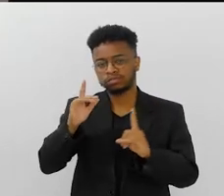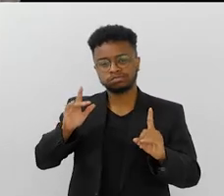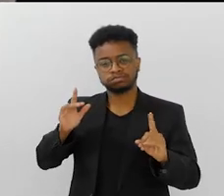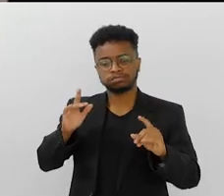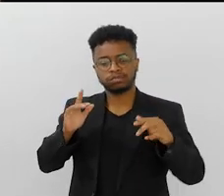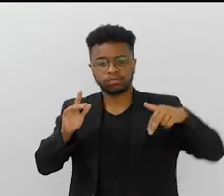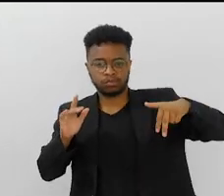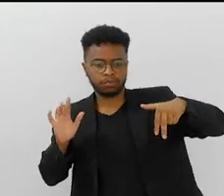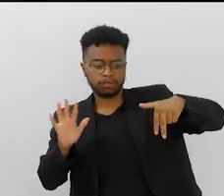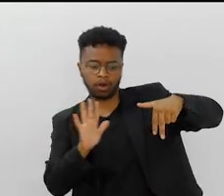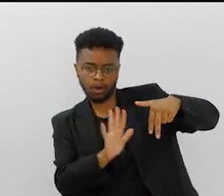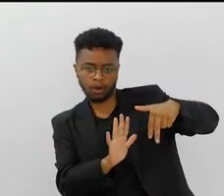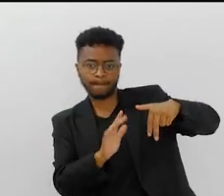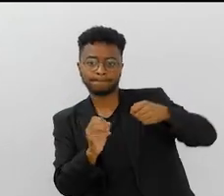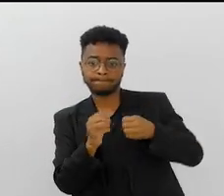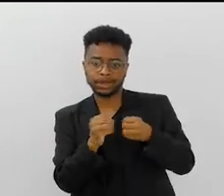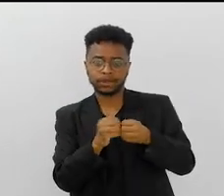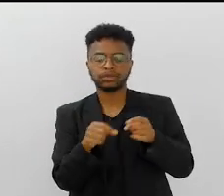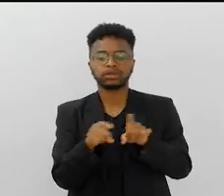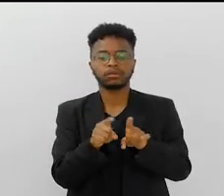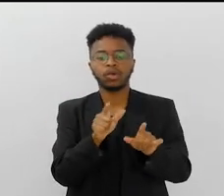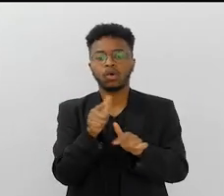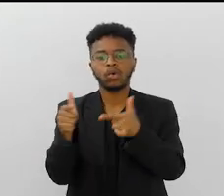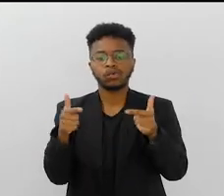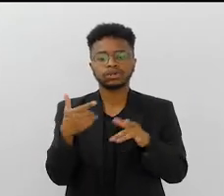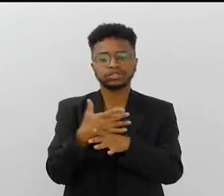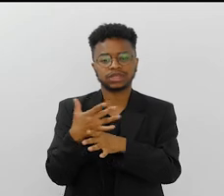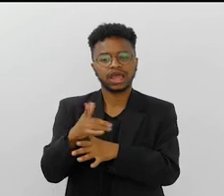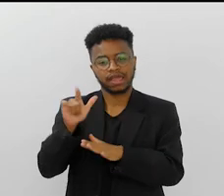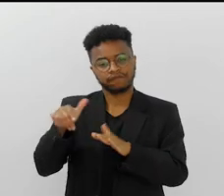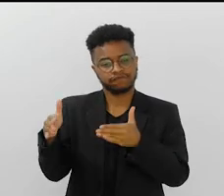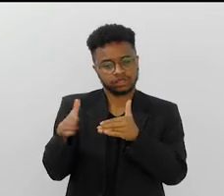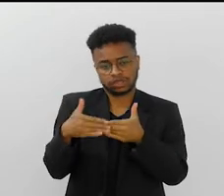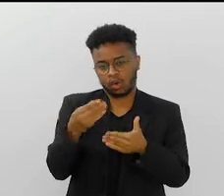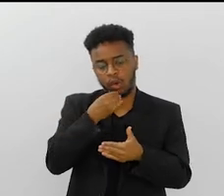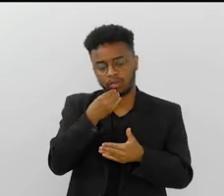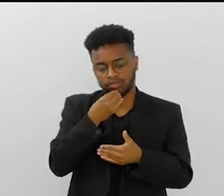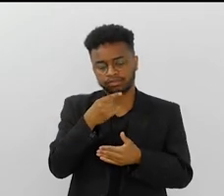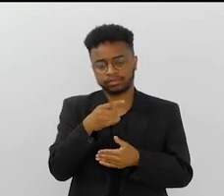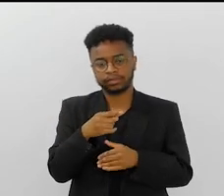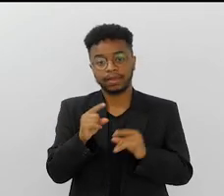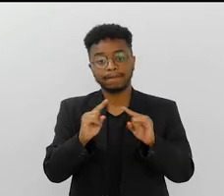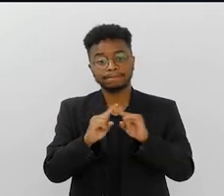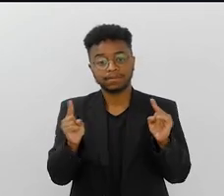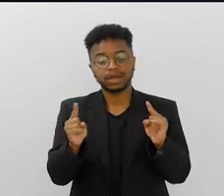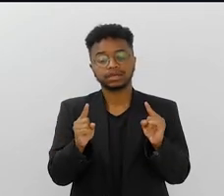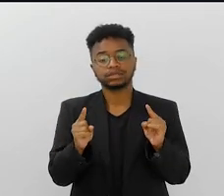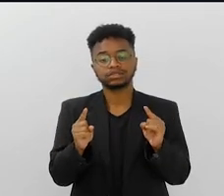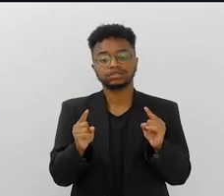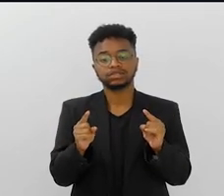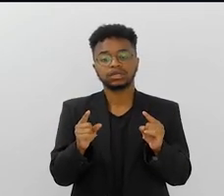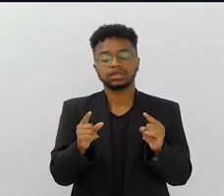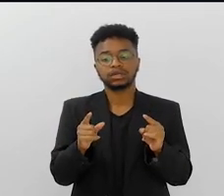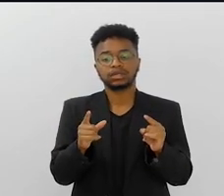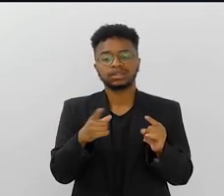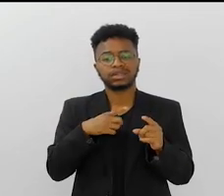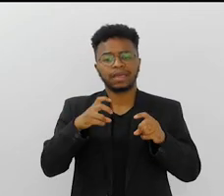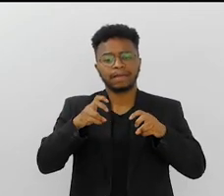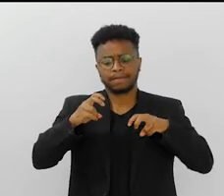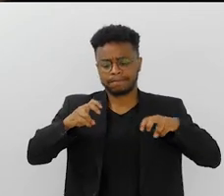encostam no palco, ficam do lado do palco. As festas anteriores da cidade do samba eram festas fechadas para convidados. Segundo,